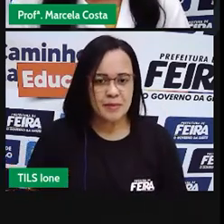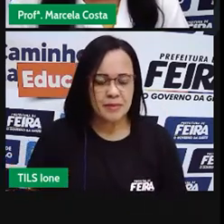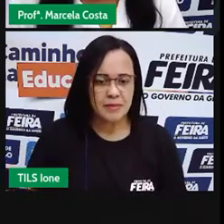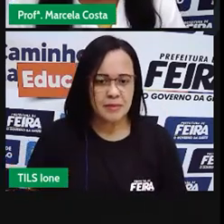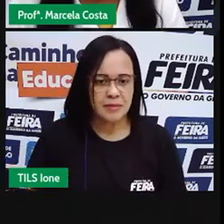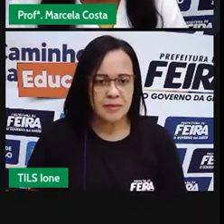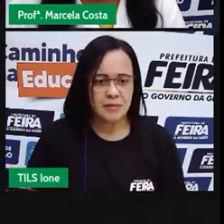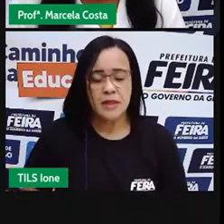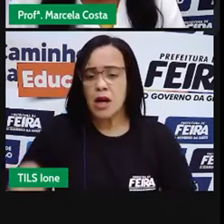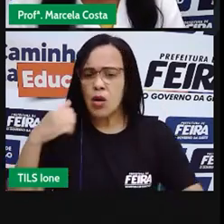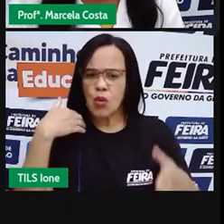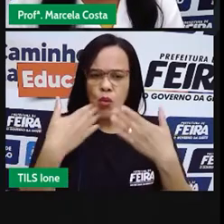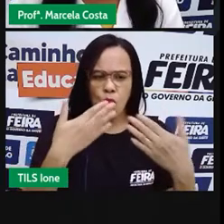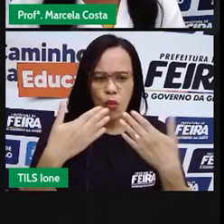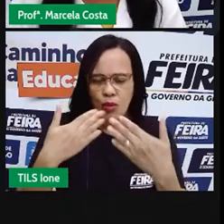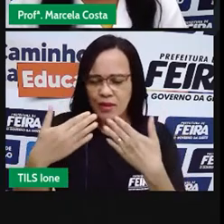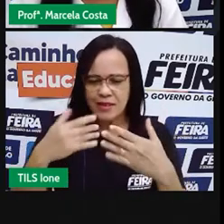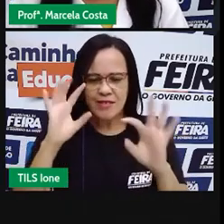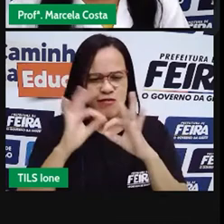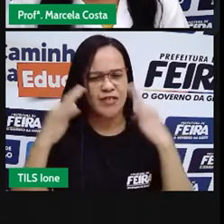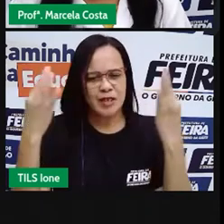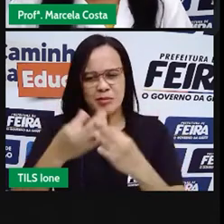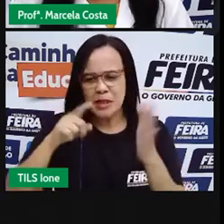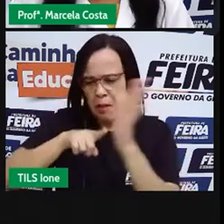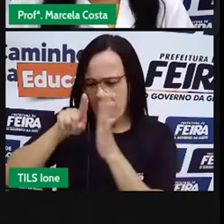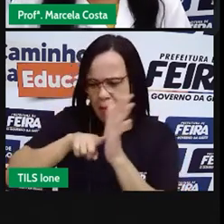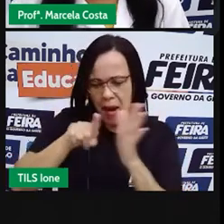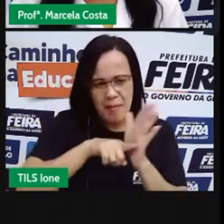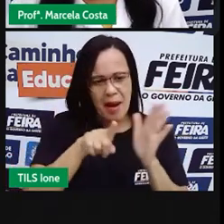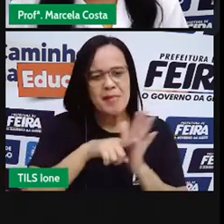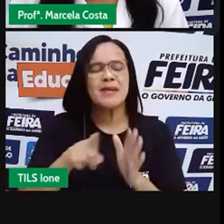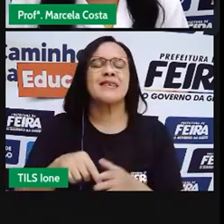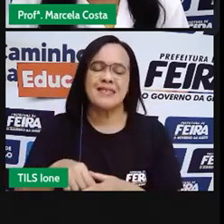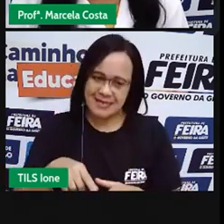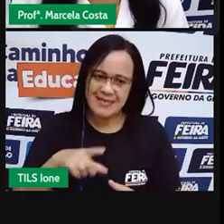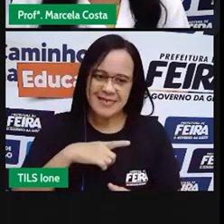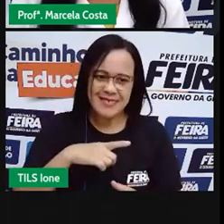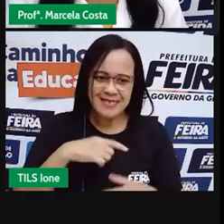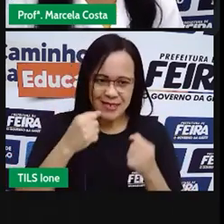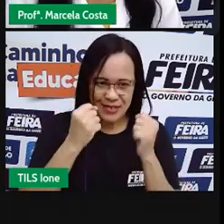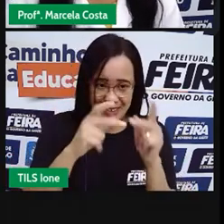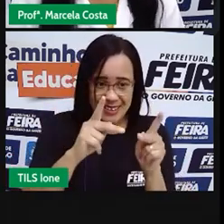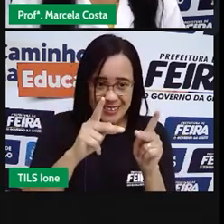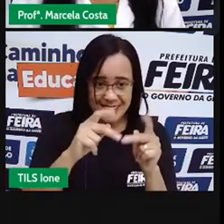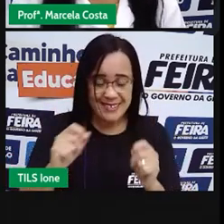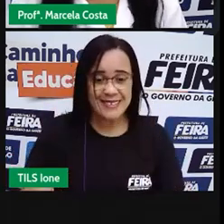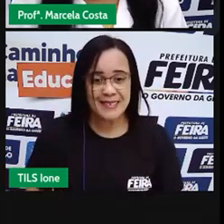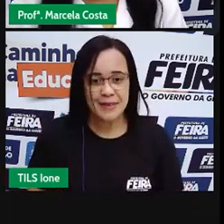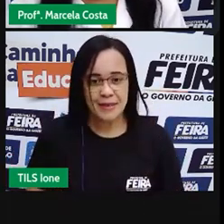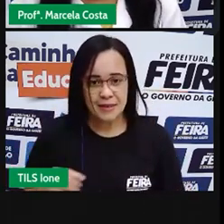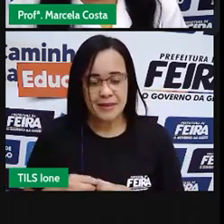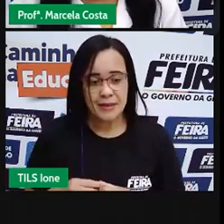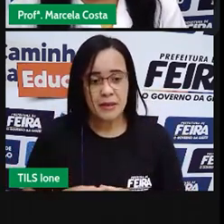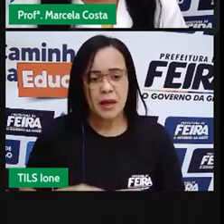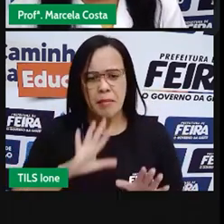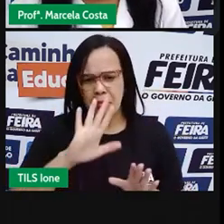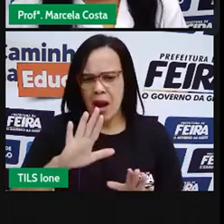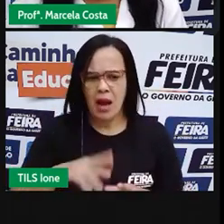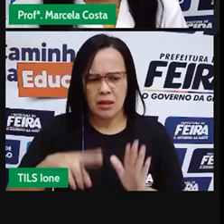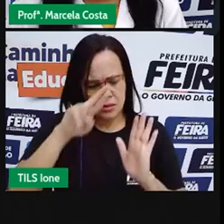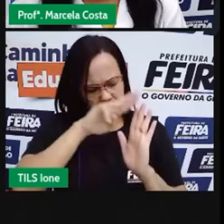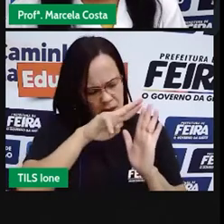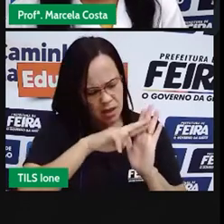Converse com seus familiares sobre isso. As regras de uma casa, elas